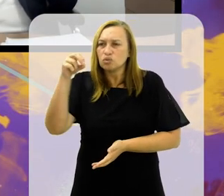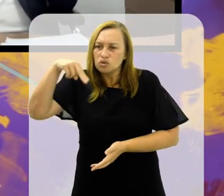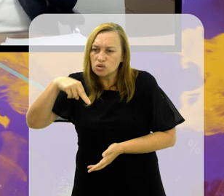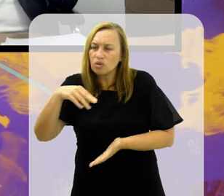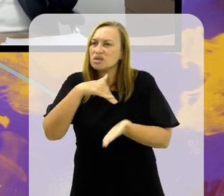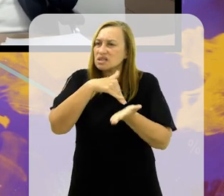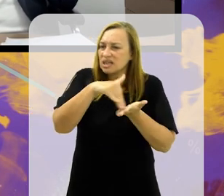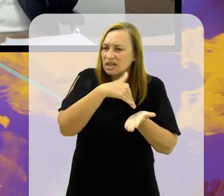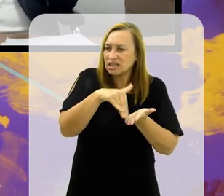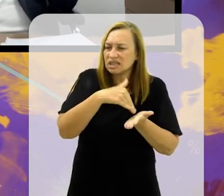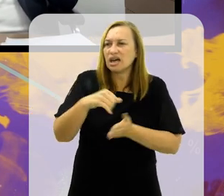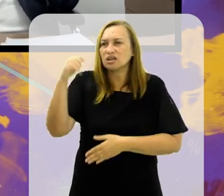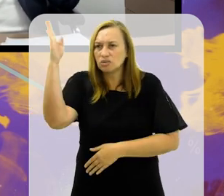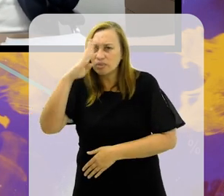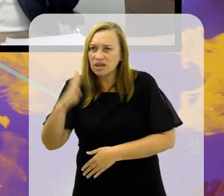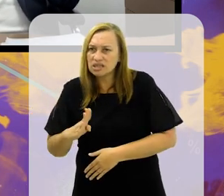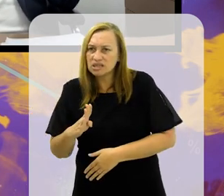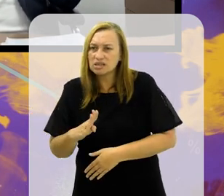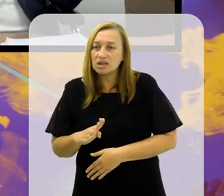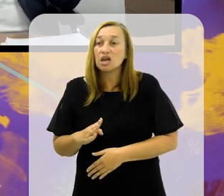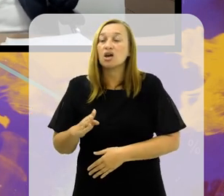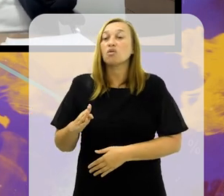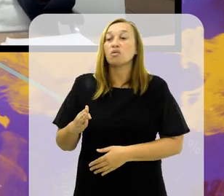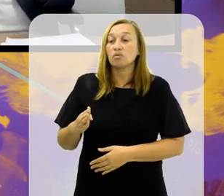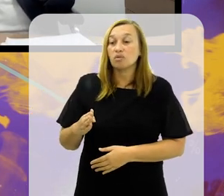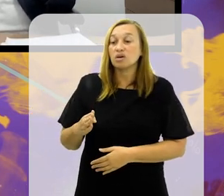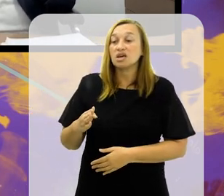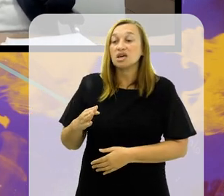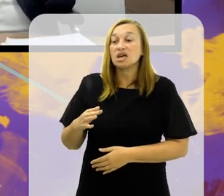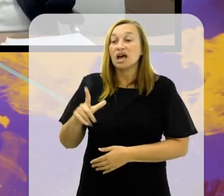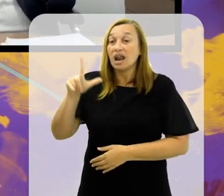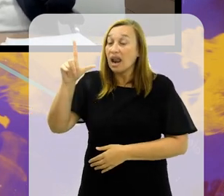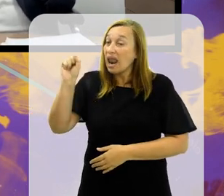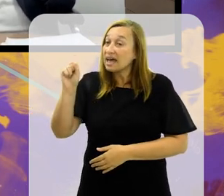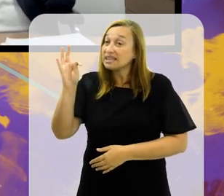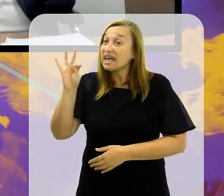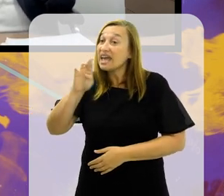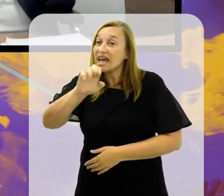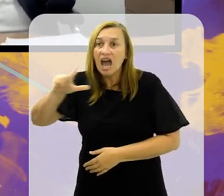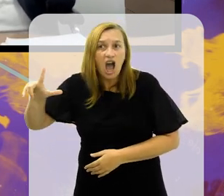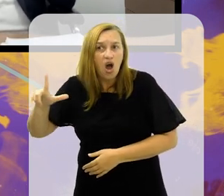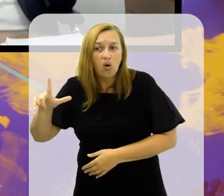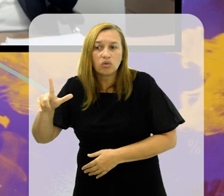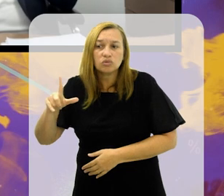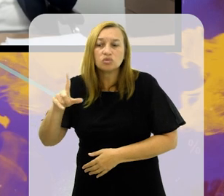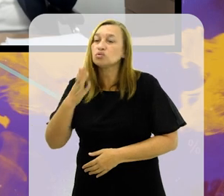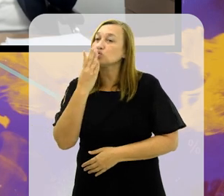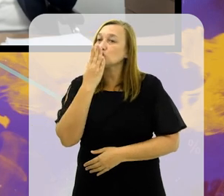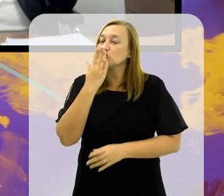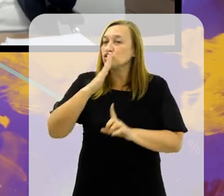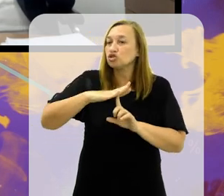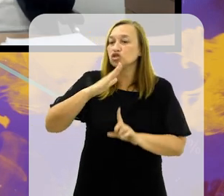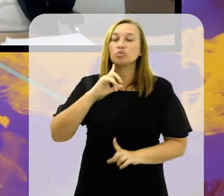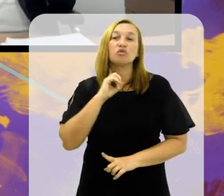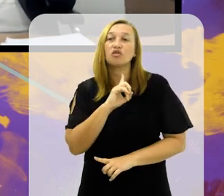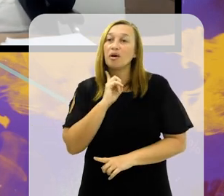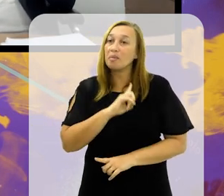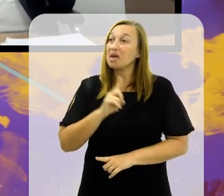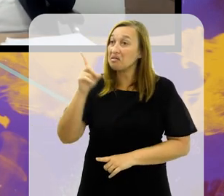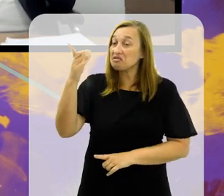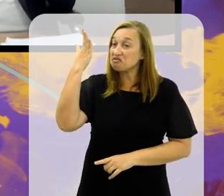futebol e direito do torcedor, tratando Grande lateral do Flamengo, foi grande lateral do Grande lateral direito.